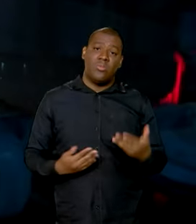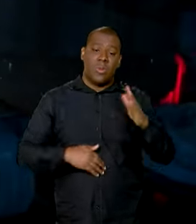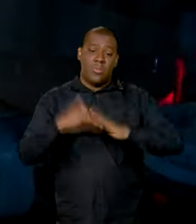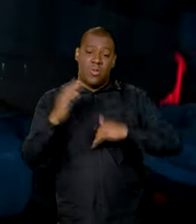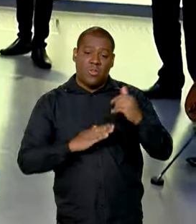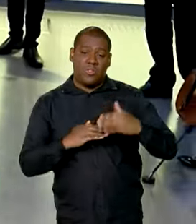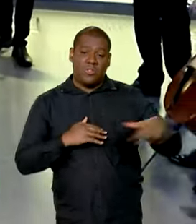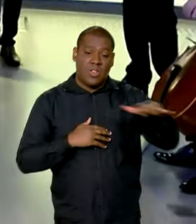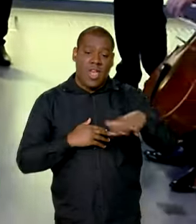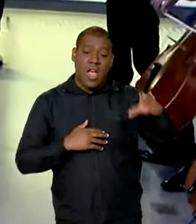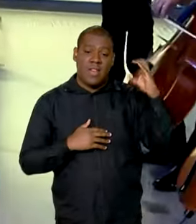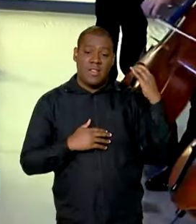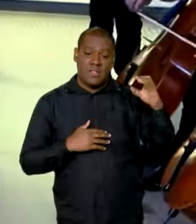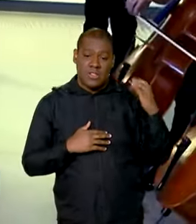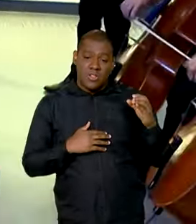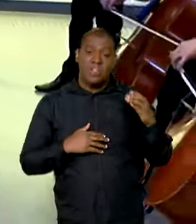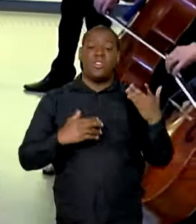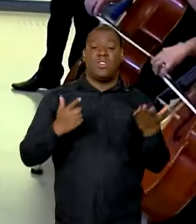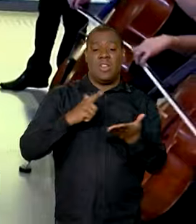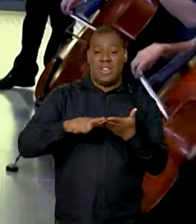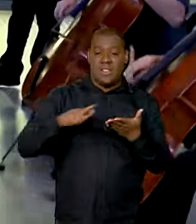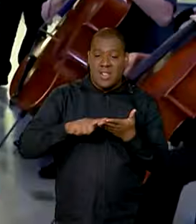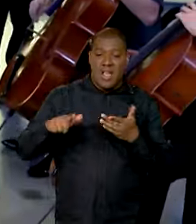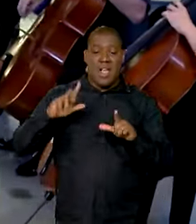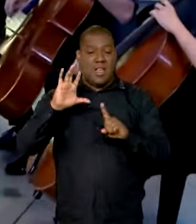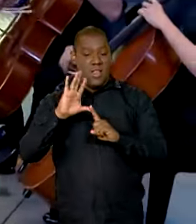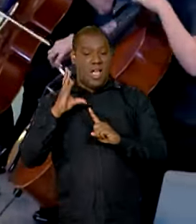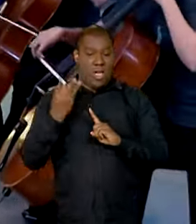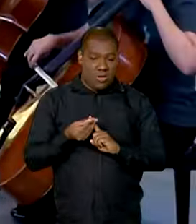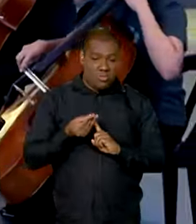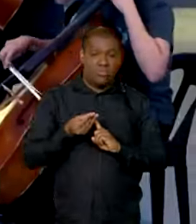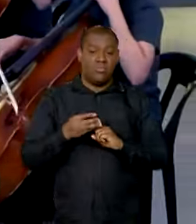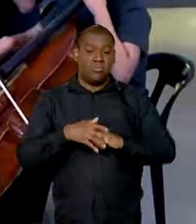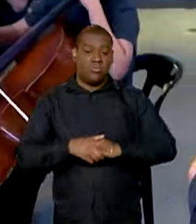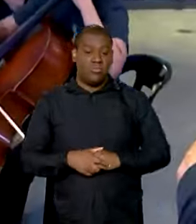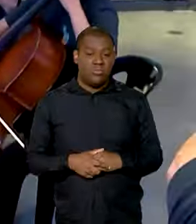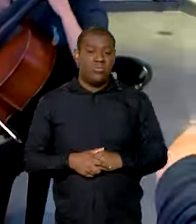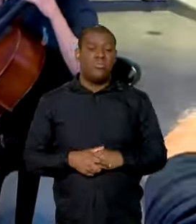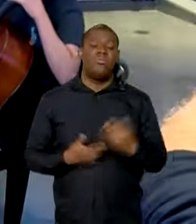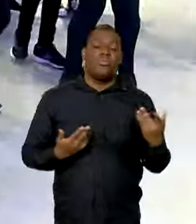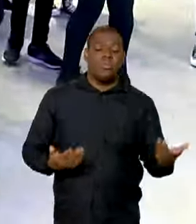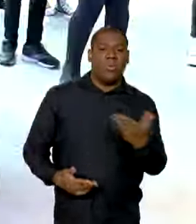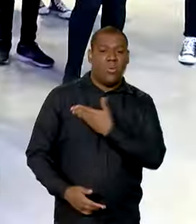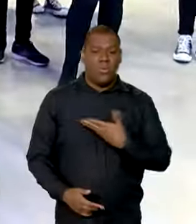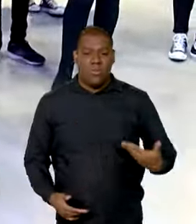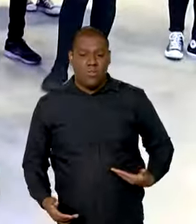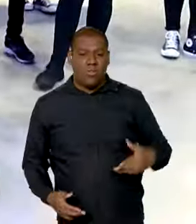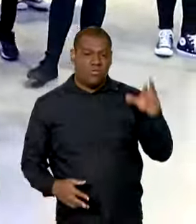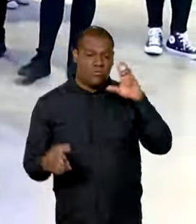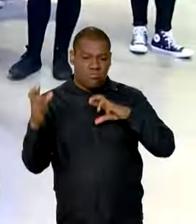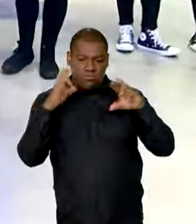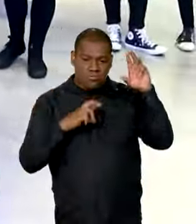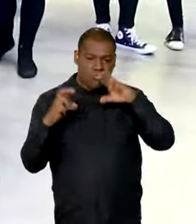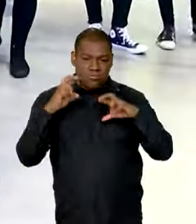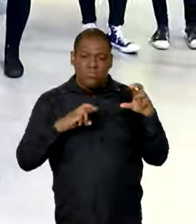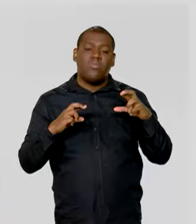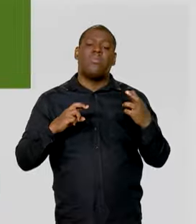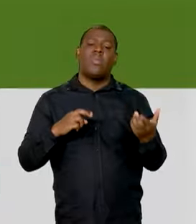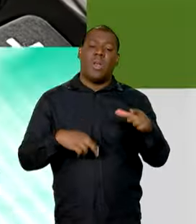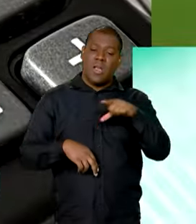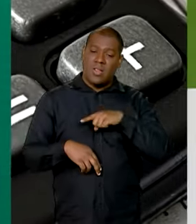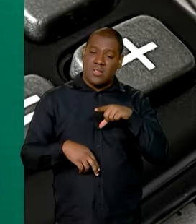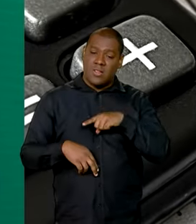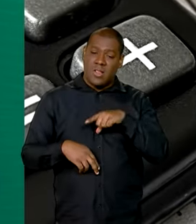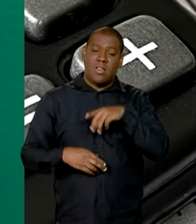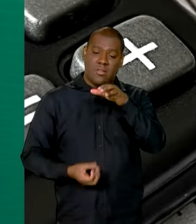científica, literária ou artística, submetidas à fiscalização por conselho profissional.